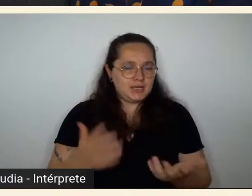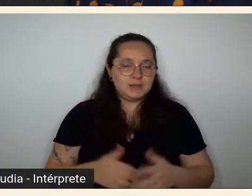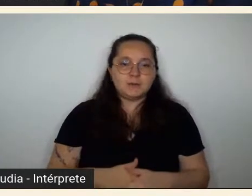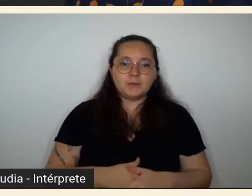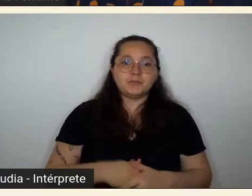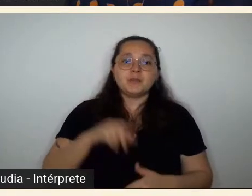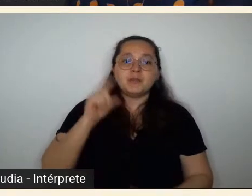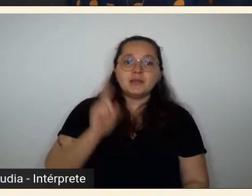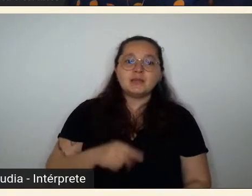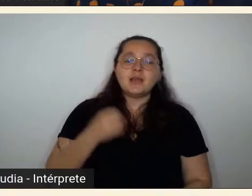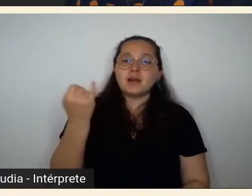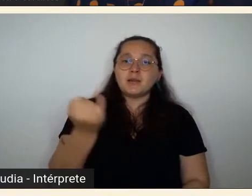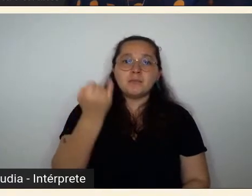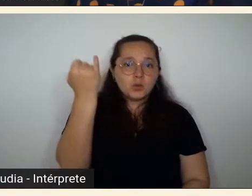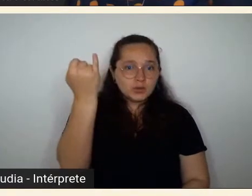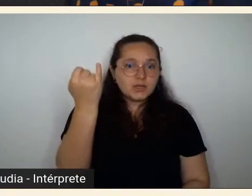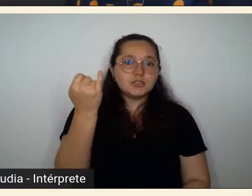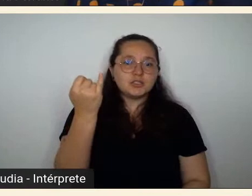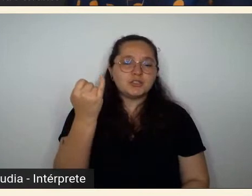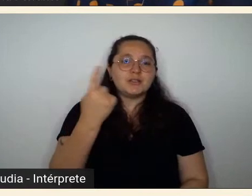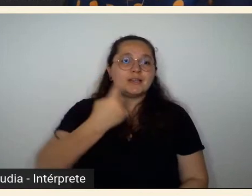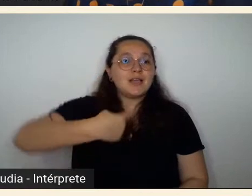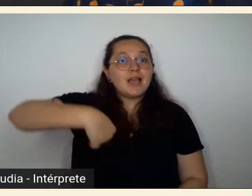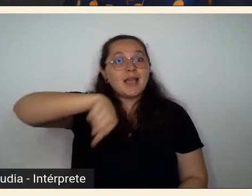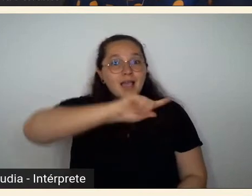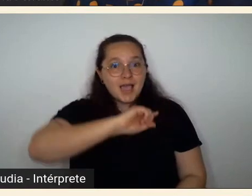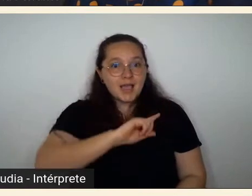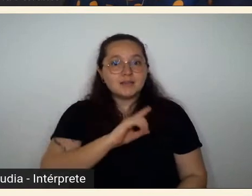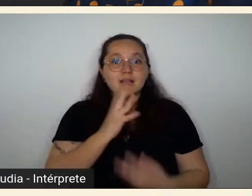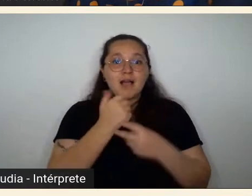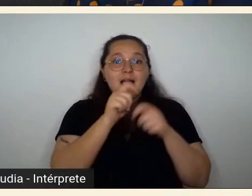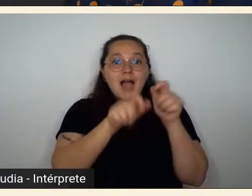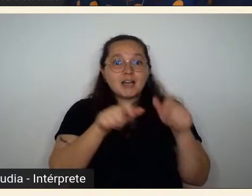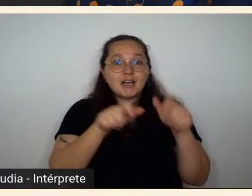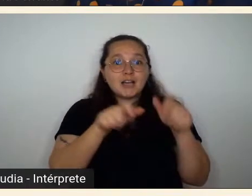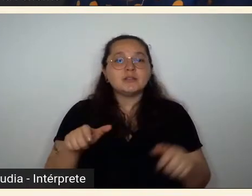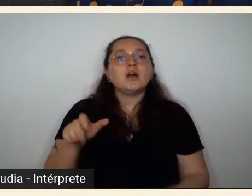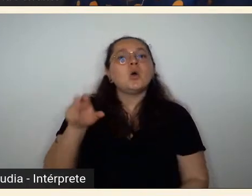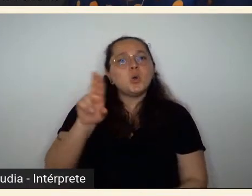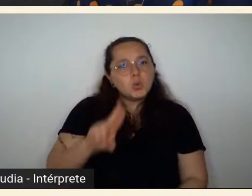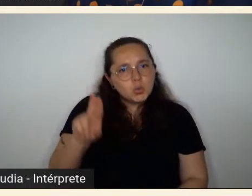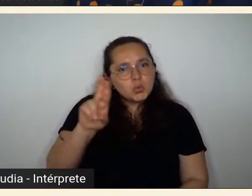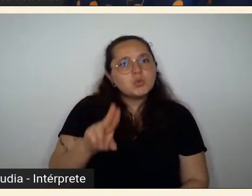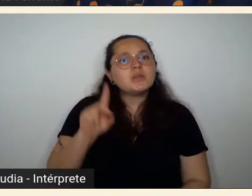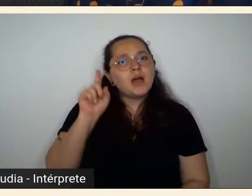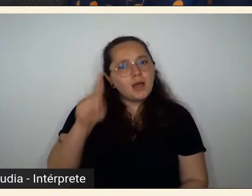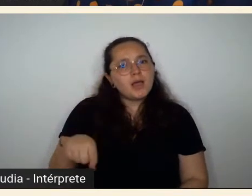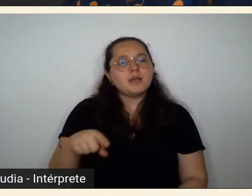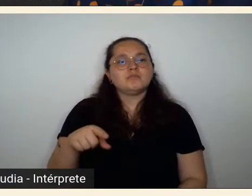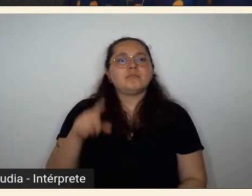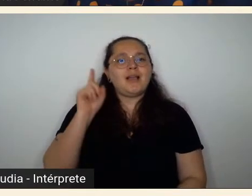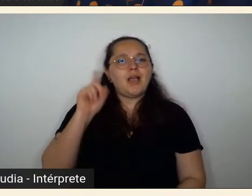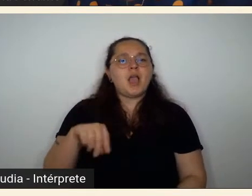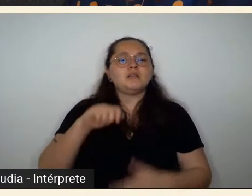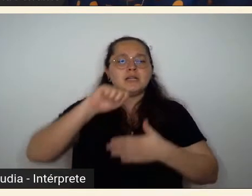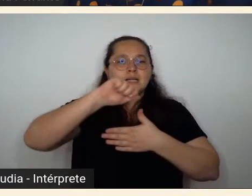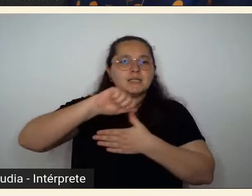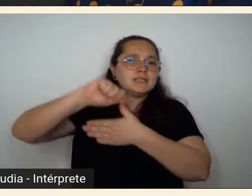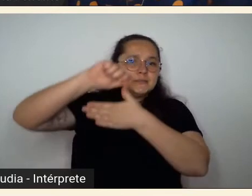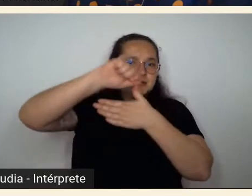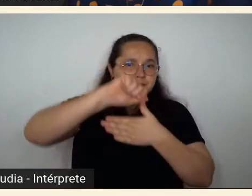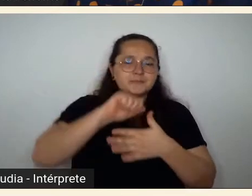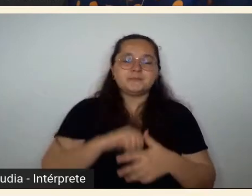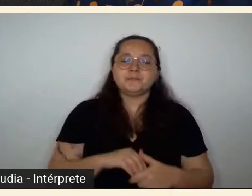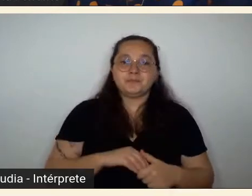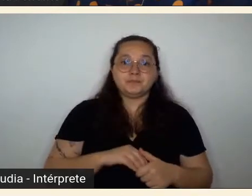importante para os artistas latino-americanos que queriam se inserir usarem essa condição de latino-americanidade tanto a Tarsila